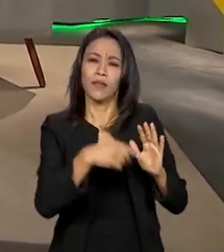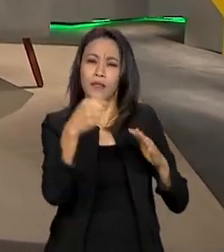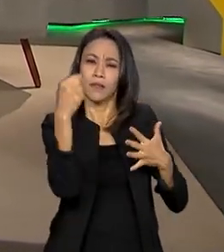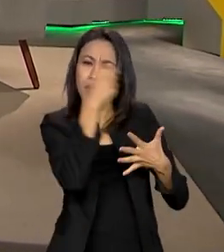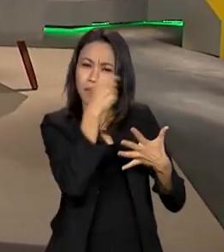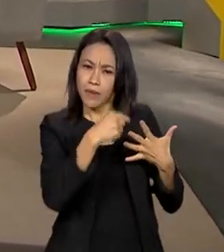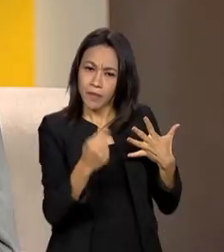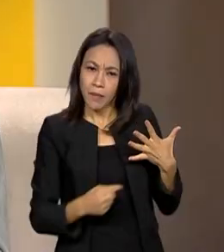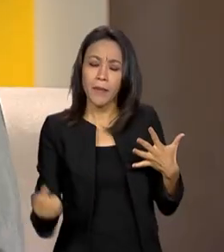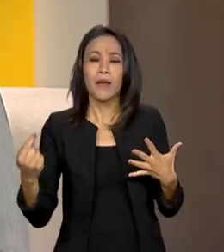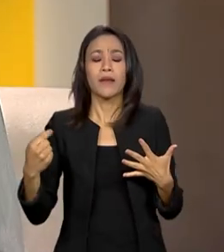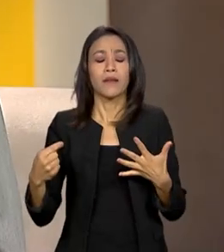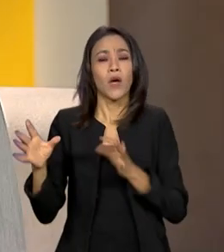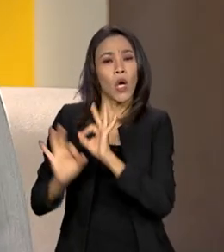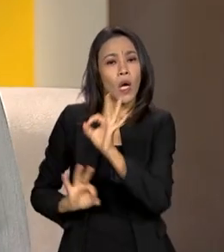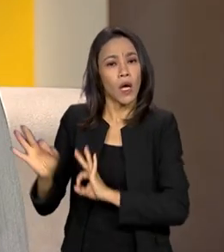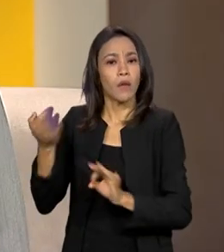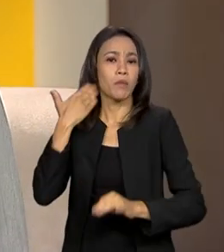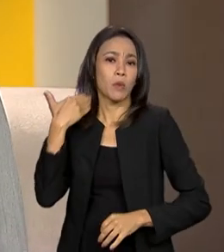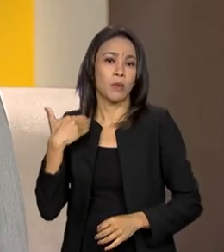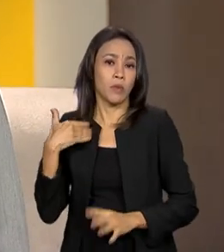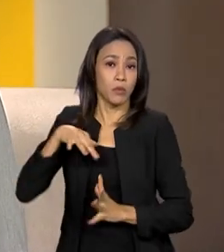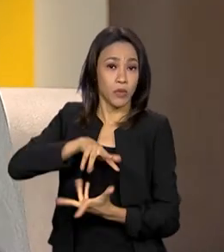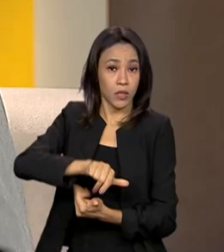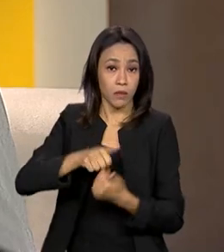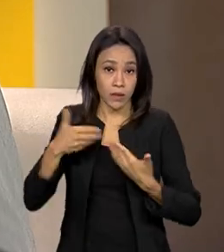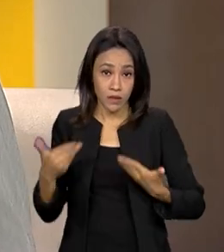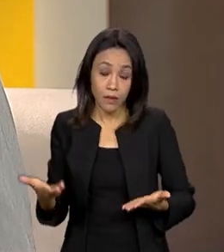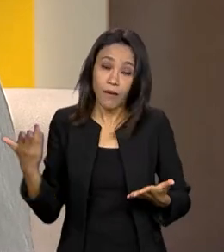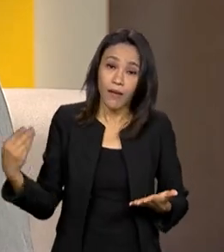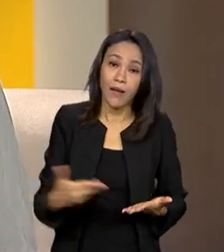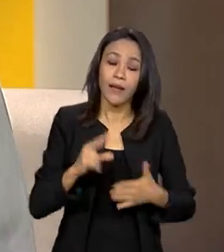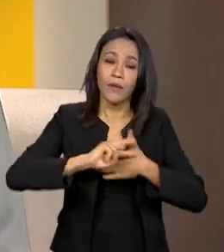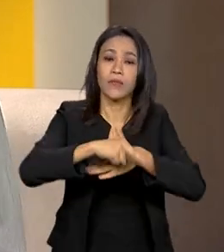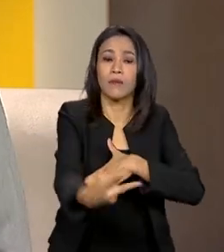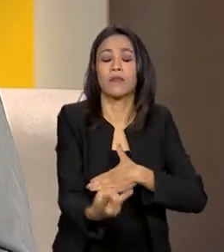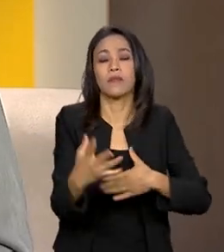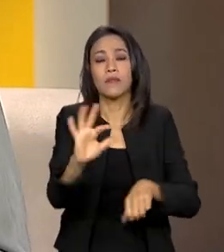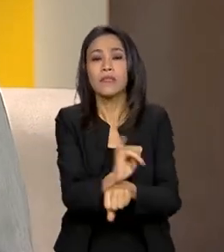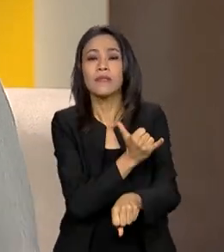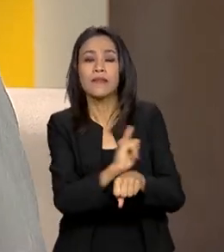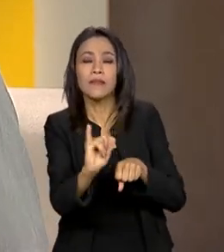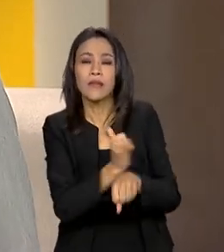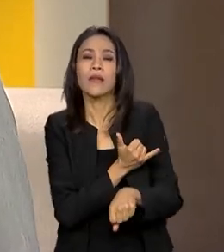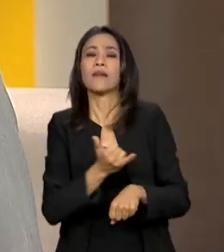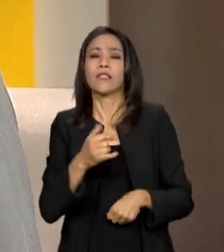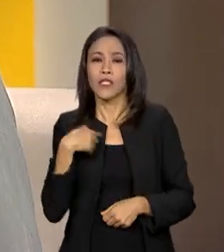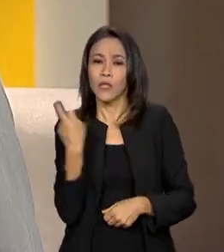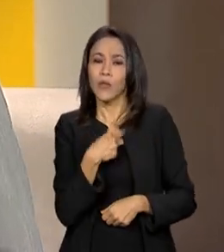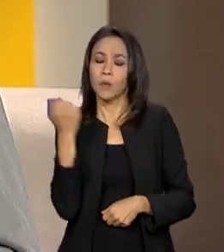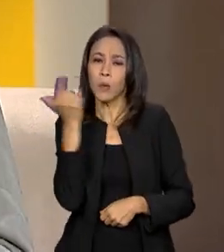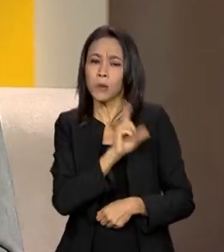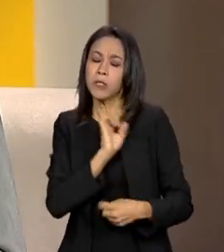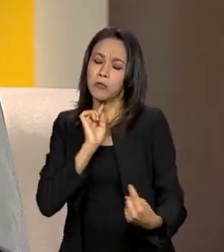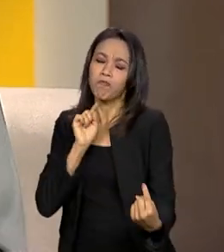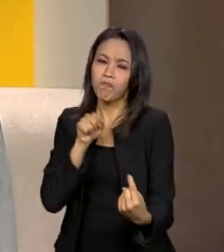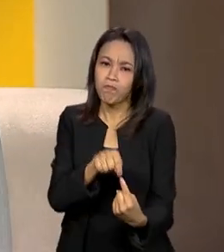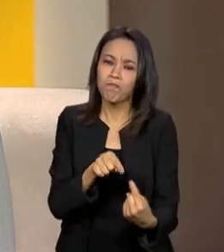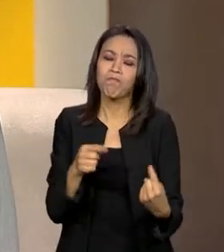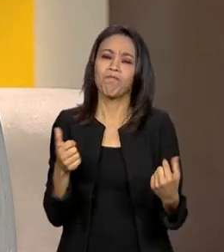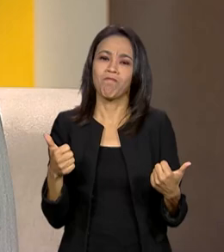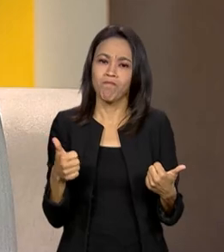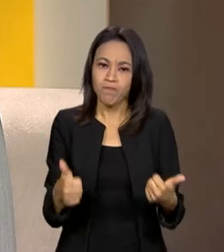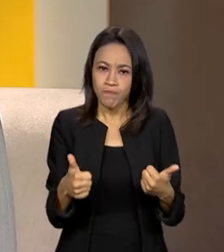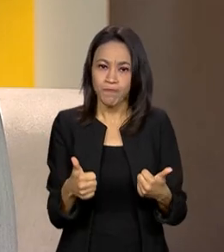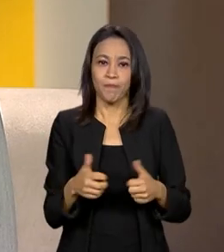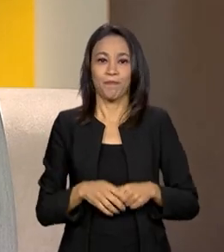relatório. Então, é fruto da execução natural de uma estratégia que tem se mostrado assertiva, endereçada aí no